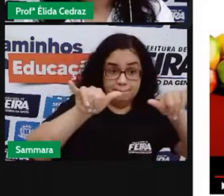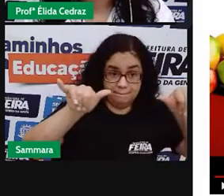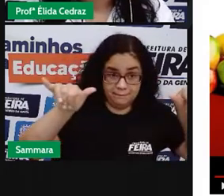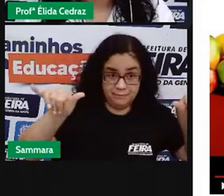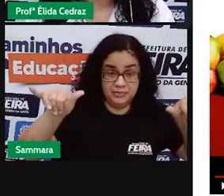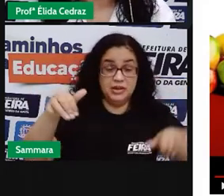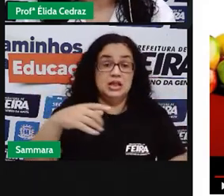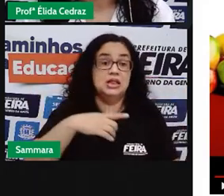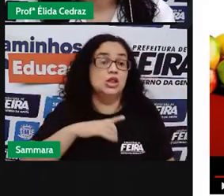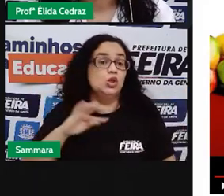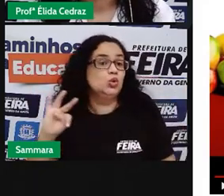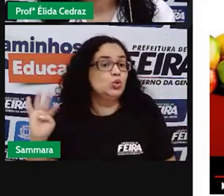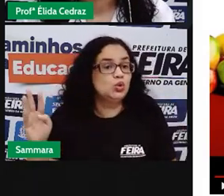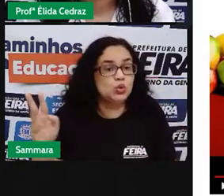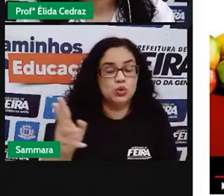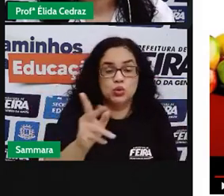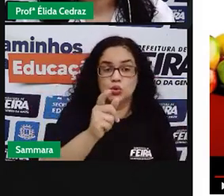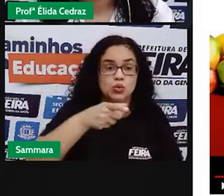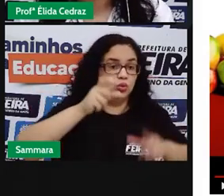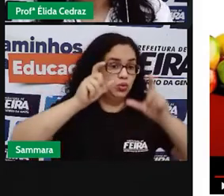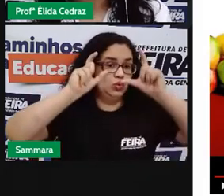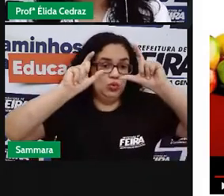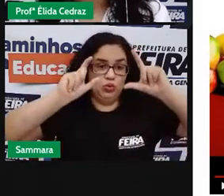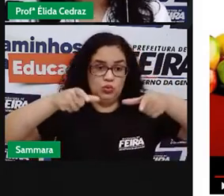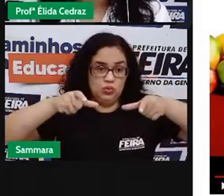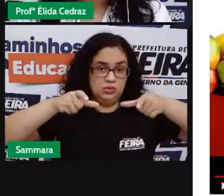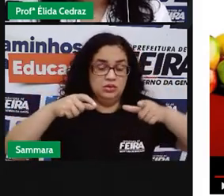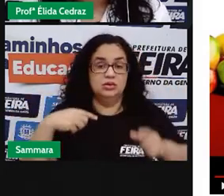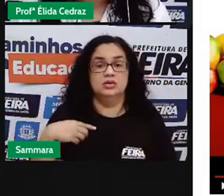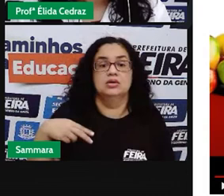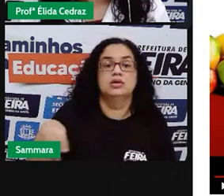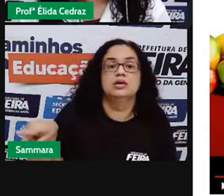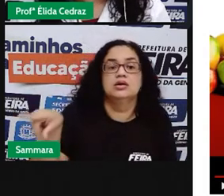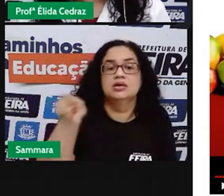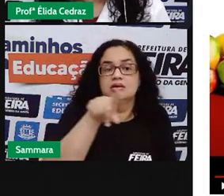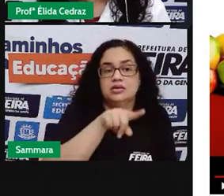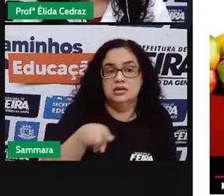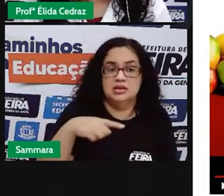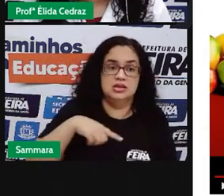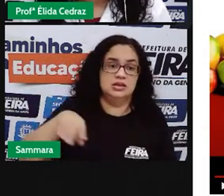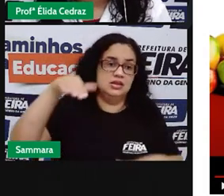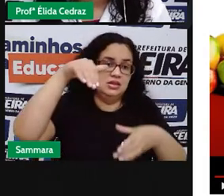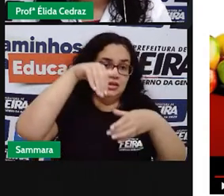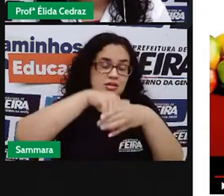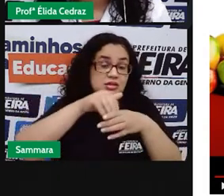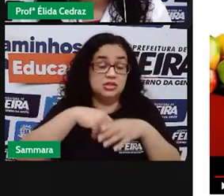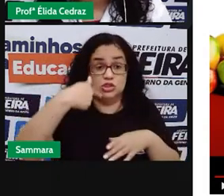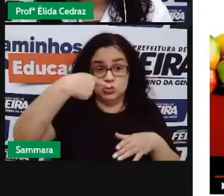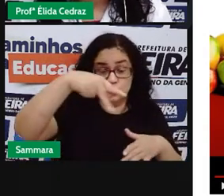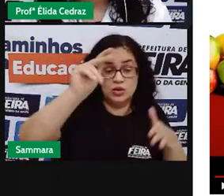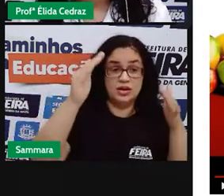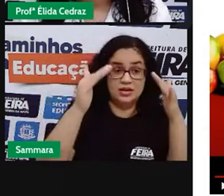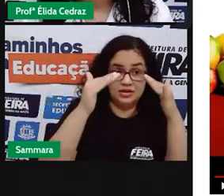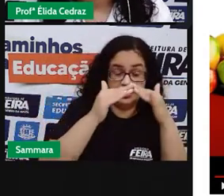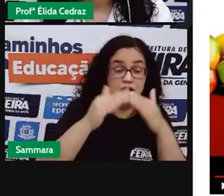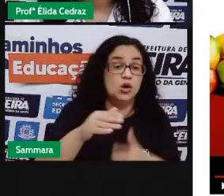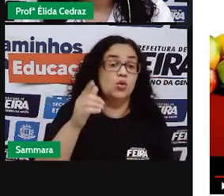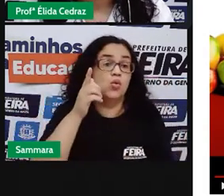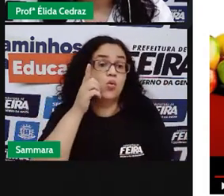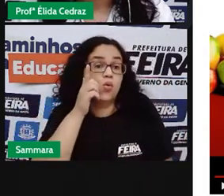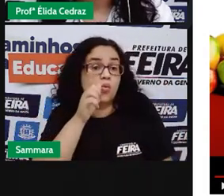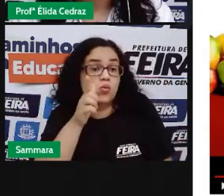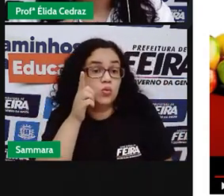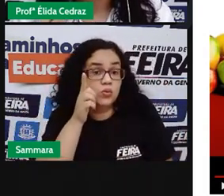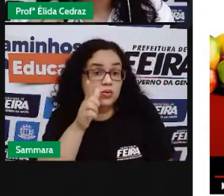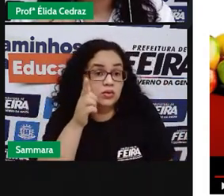eles estão por todo lugar. E mesmo você aí dentro da sua casa, consegue